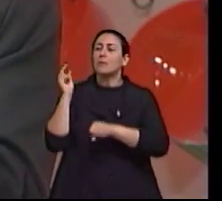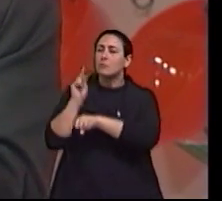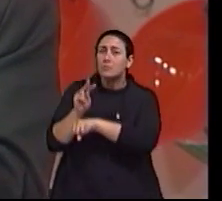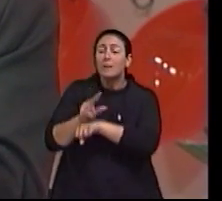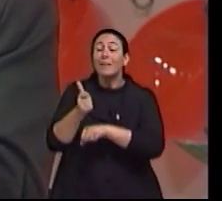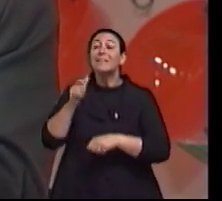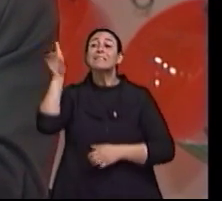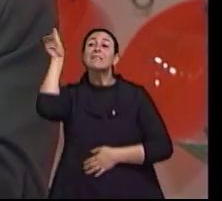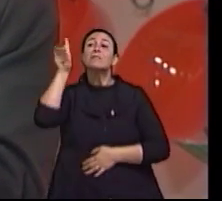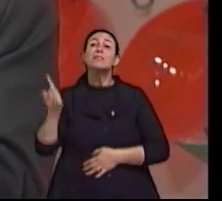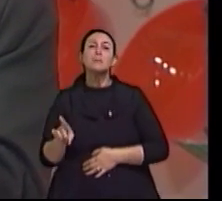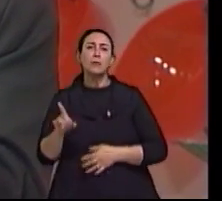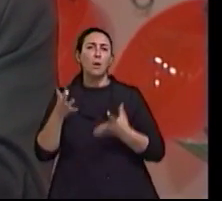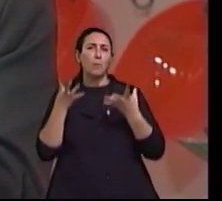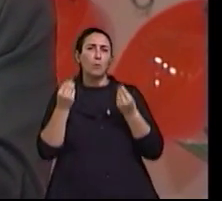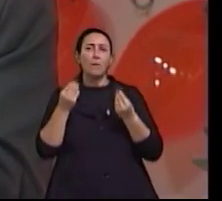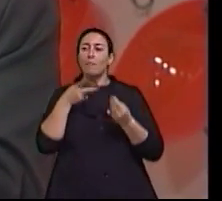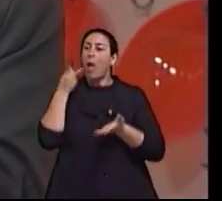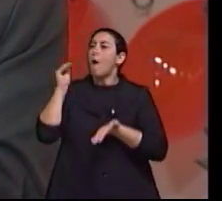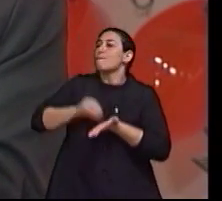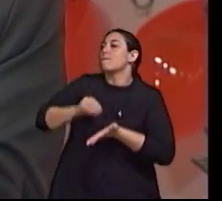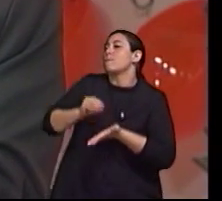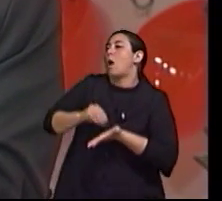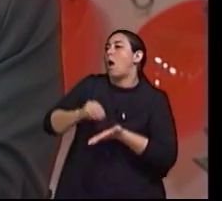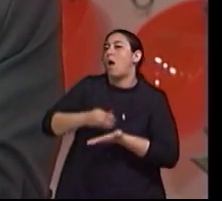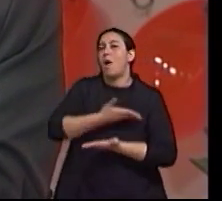vinculada à questão da falta dessas condições.